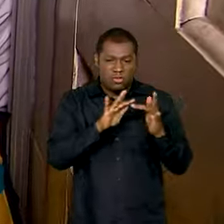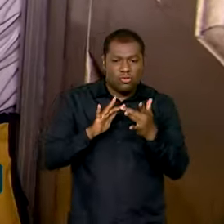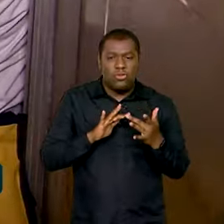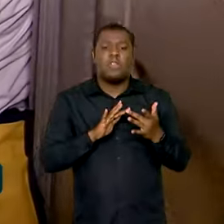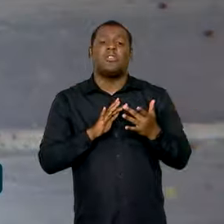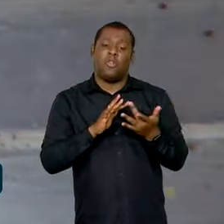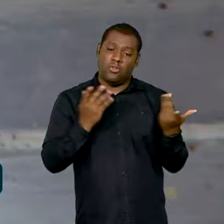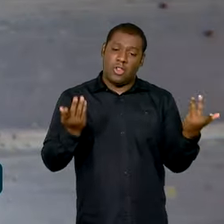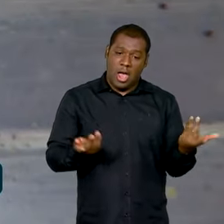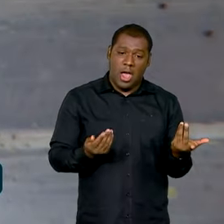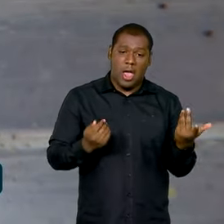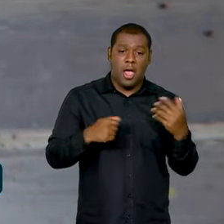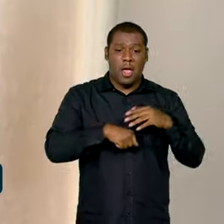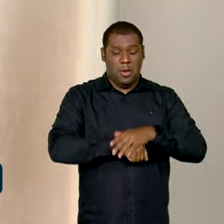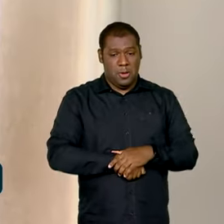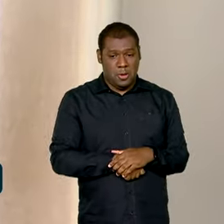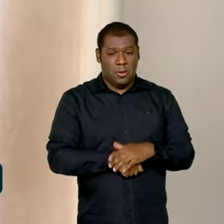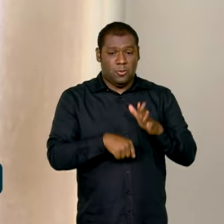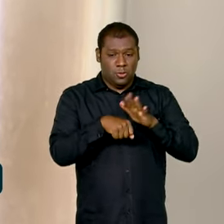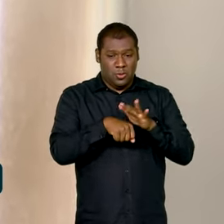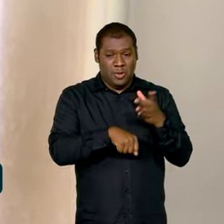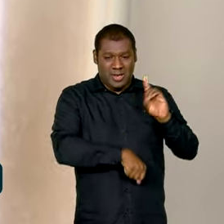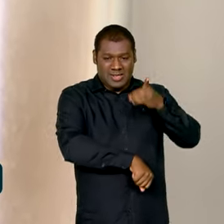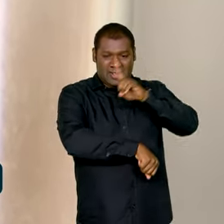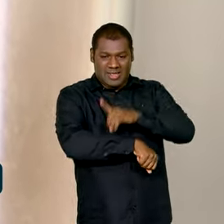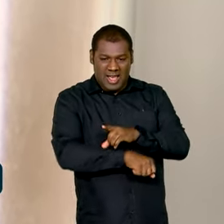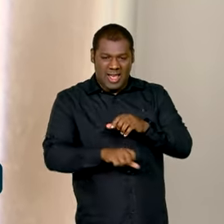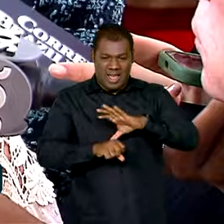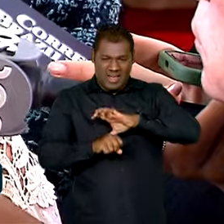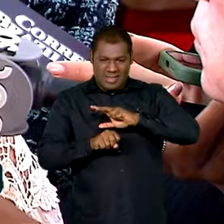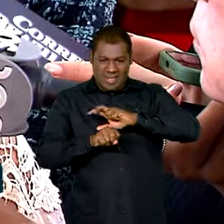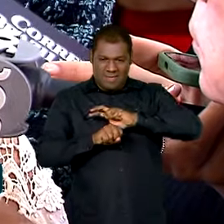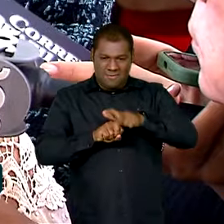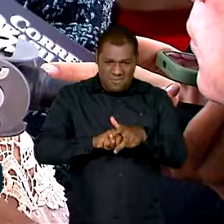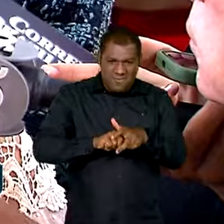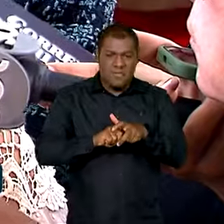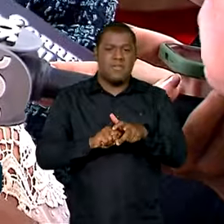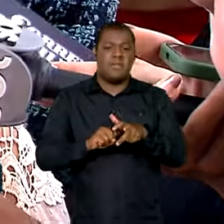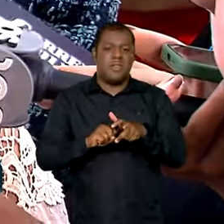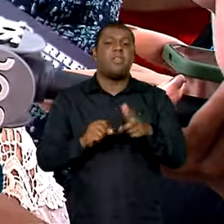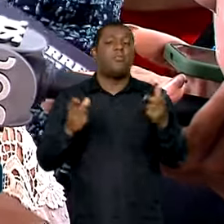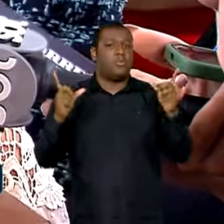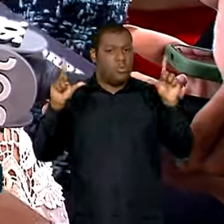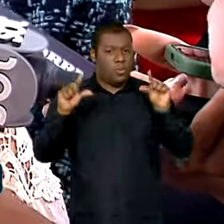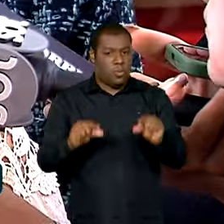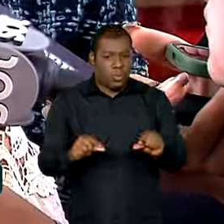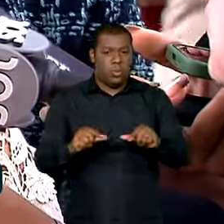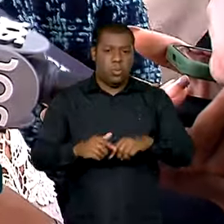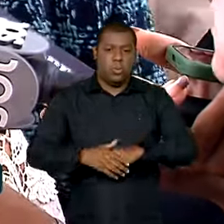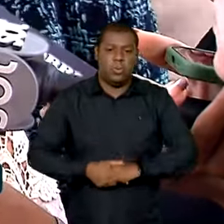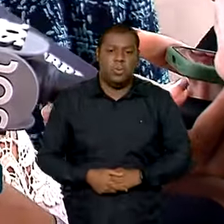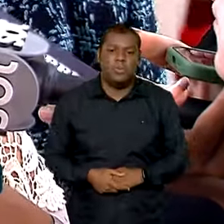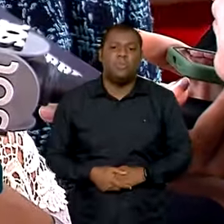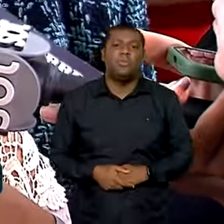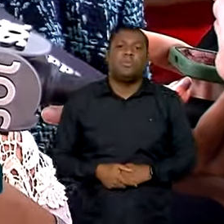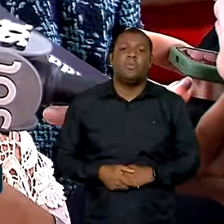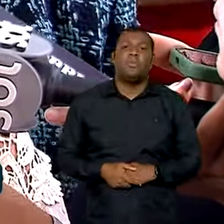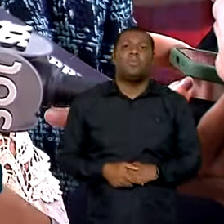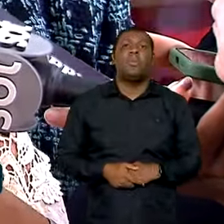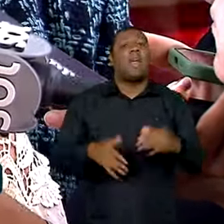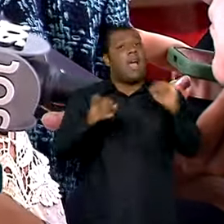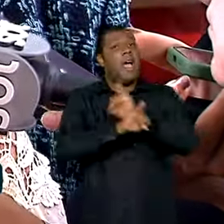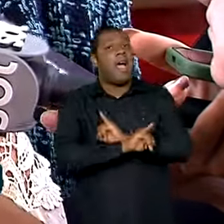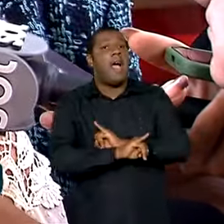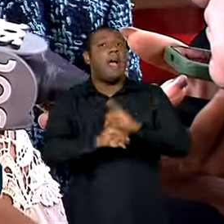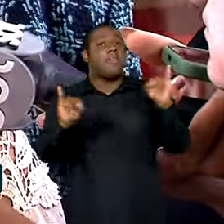arboviroses, como o dengue, zika e a chikungunya. Mensagens de reforço, como sempre fazemos